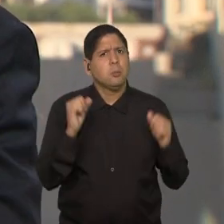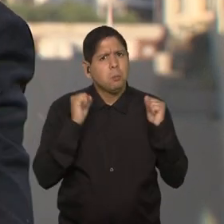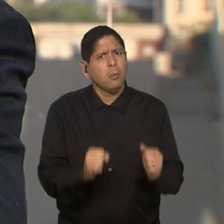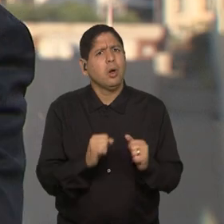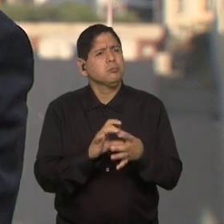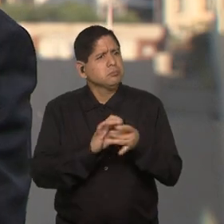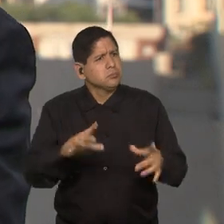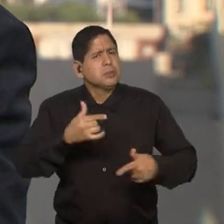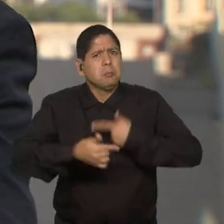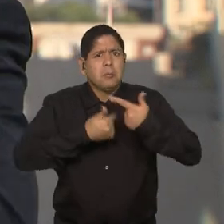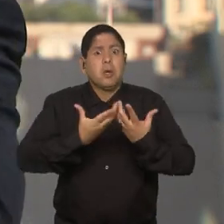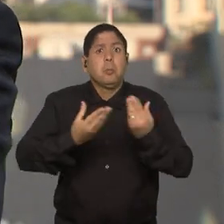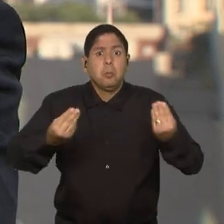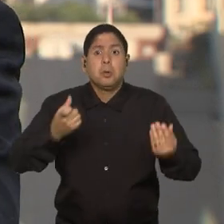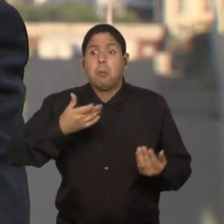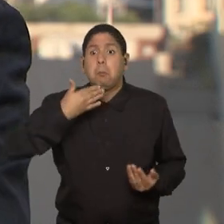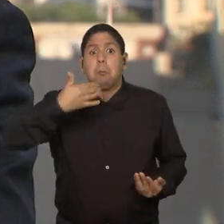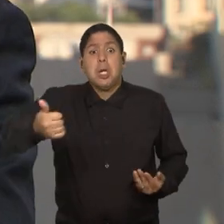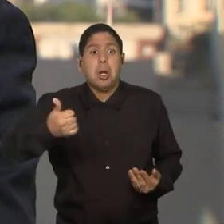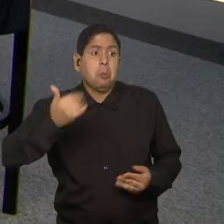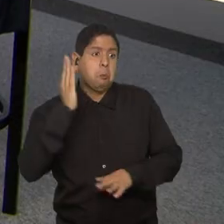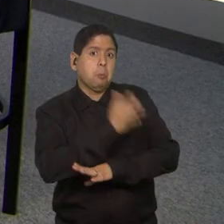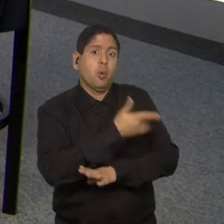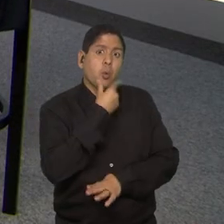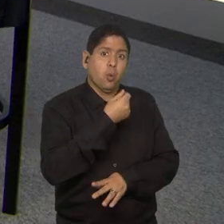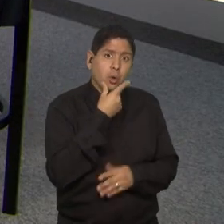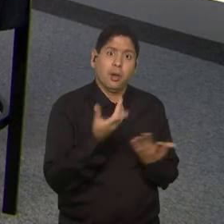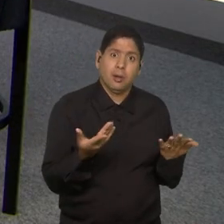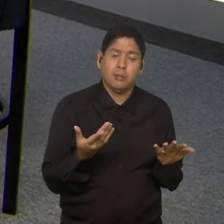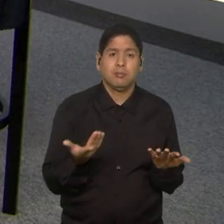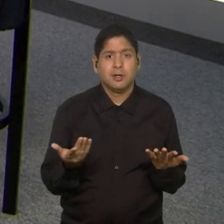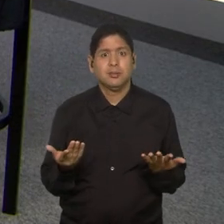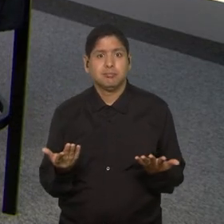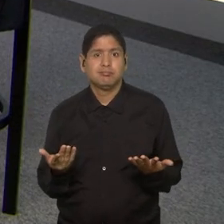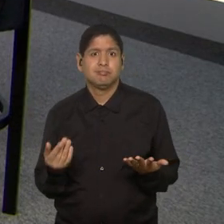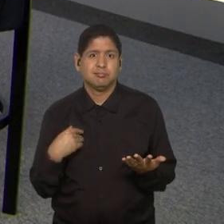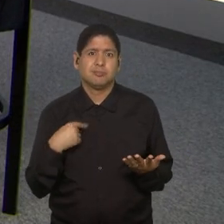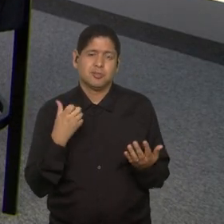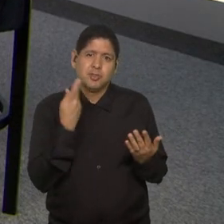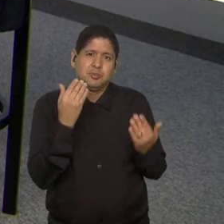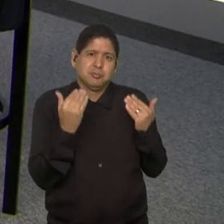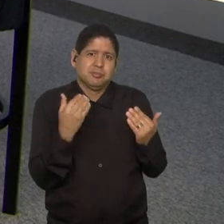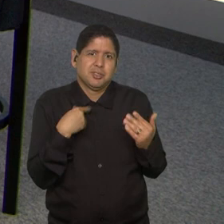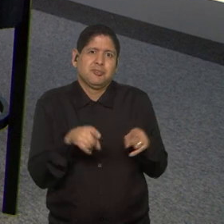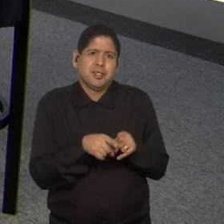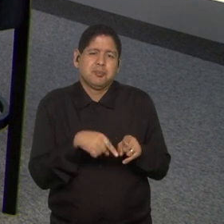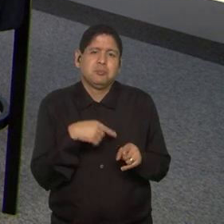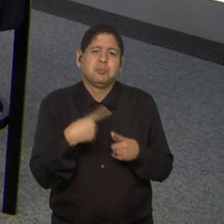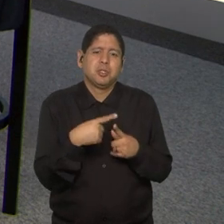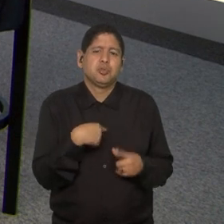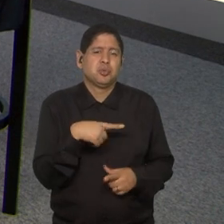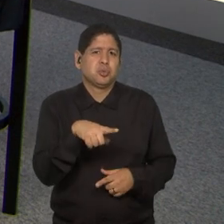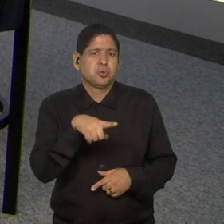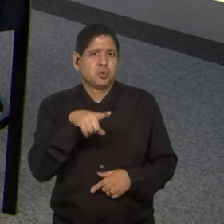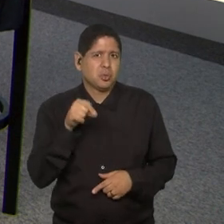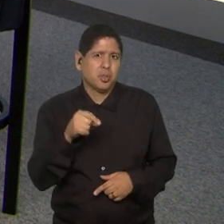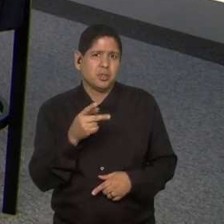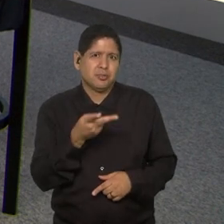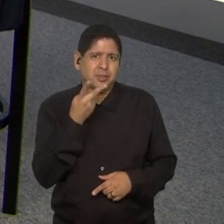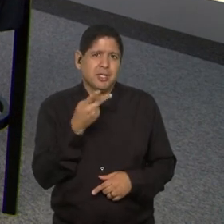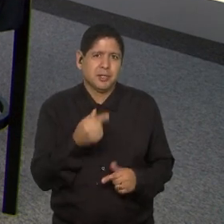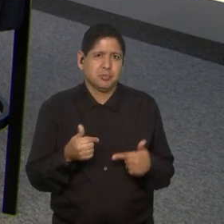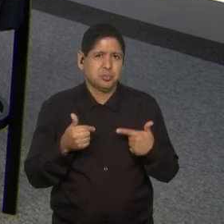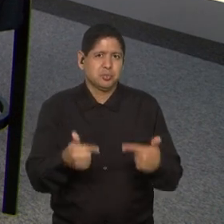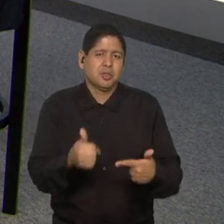podem e são até, muitas vezes, melhores do que os homens. Eu até sou suspeito para falar porque eu prefiro a